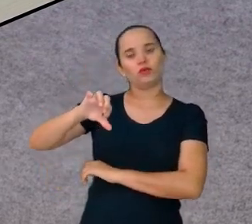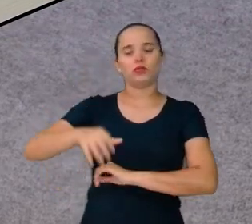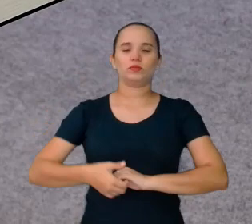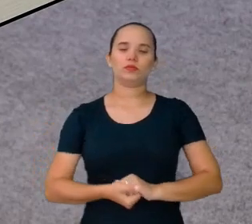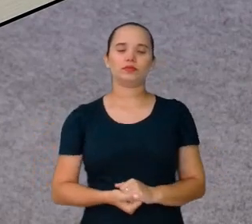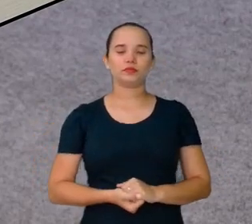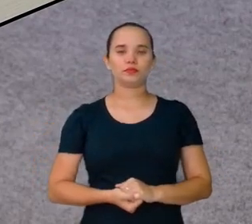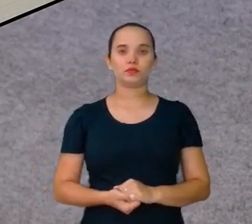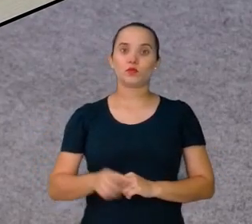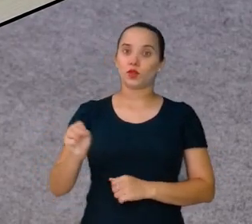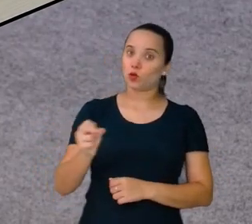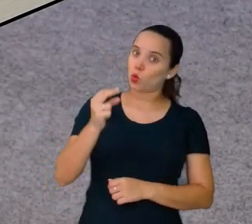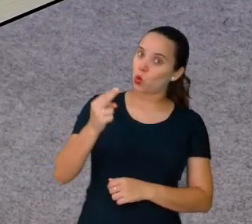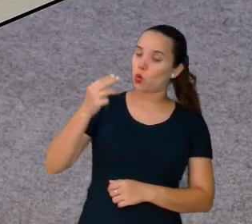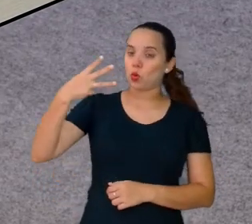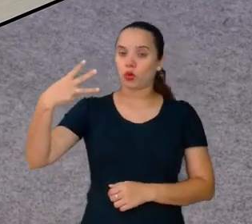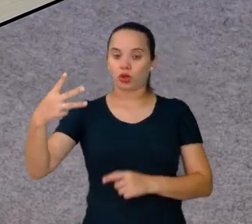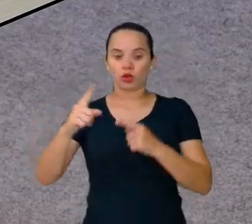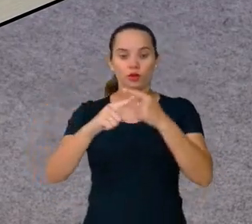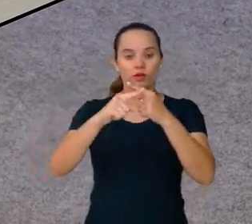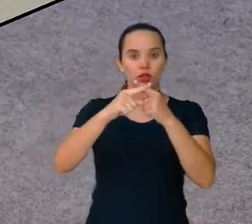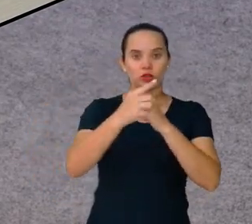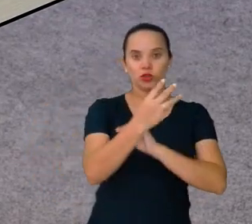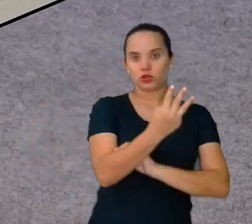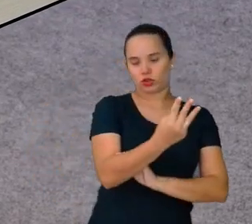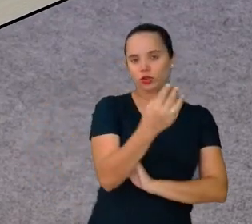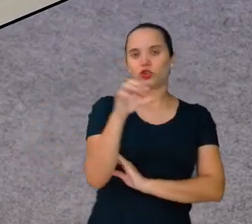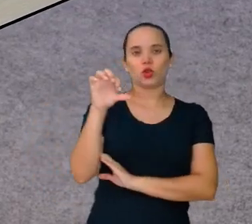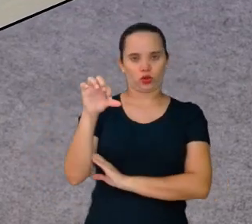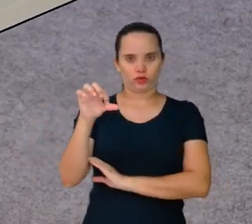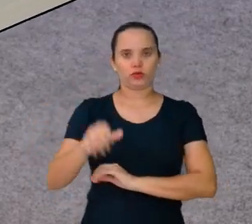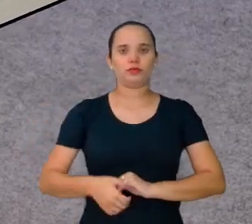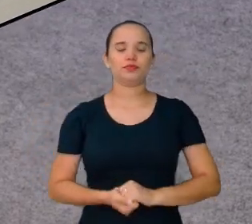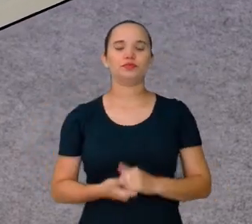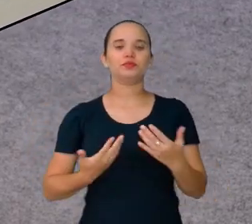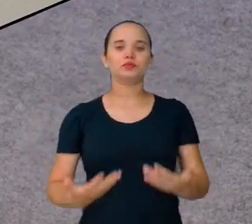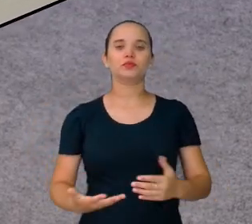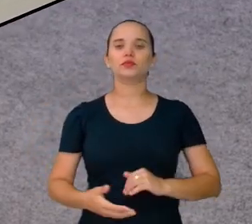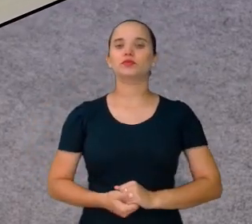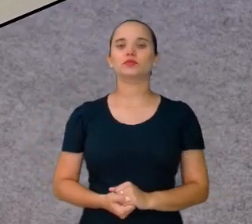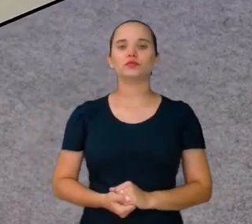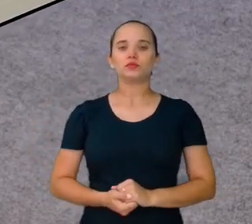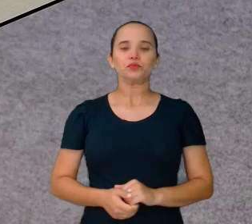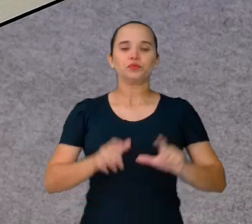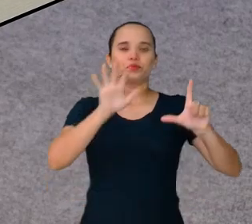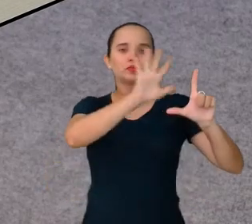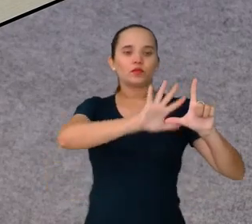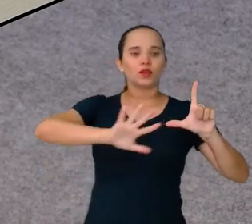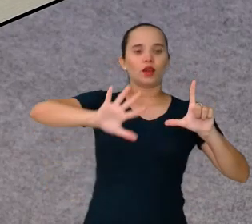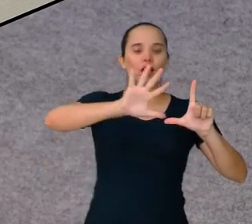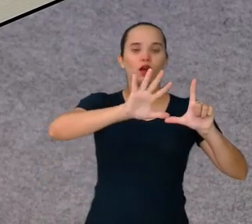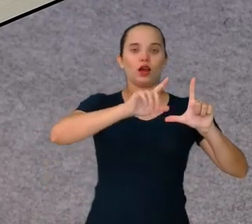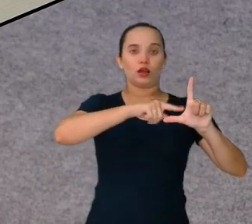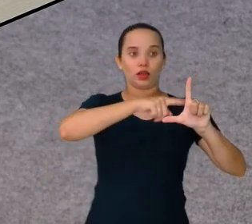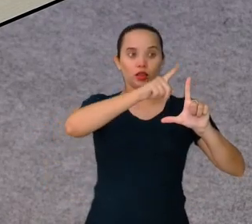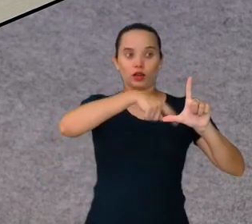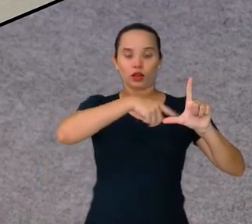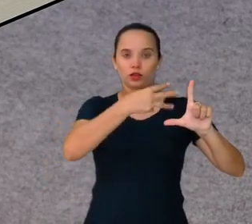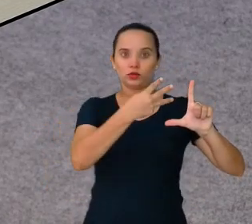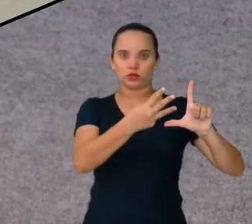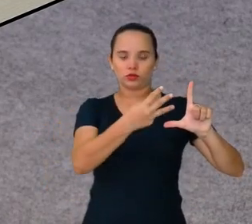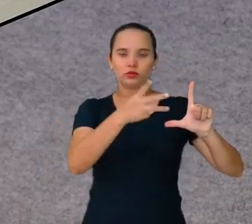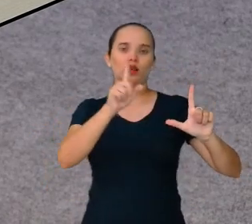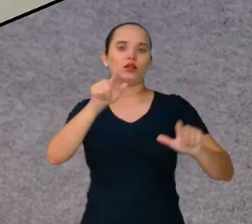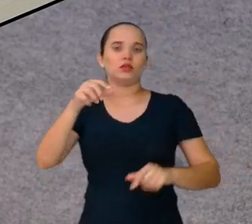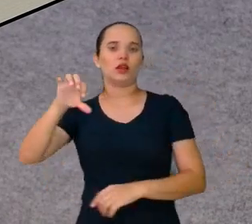3 vezes 3, que dá 9. Então, a área do quadrado de lado 3 é 9. E sabe o que vocês